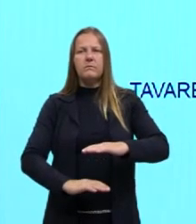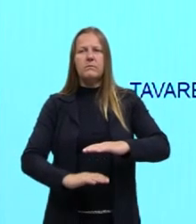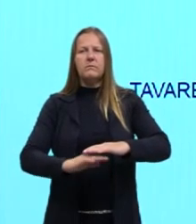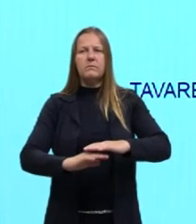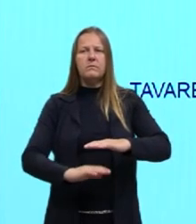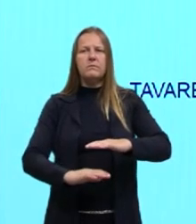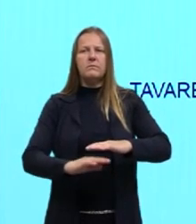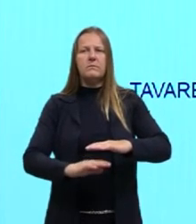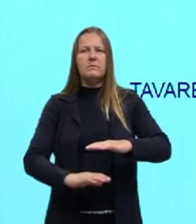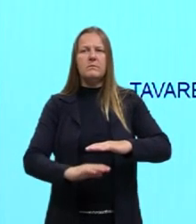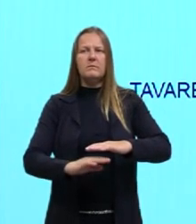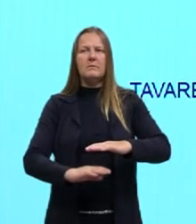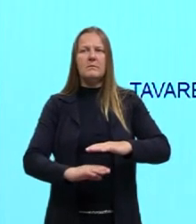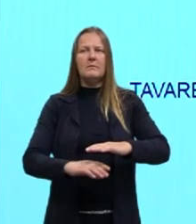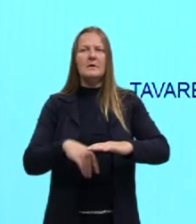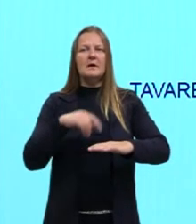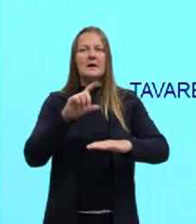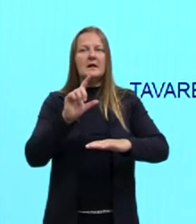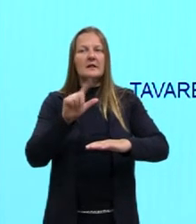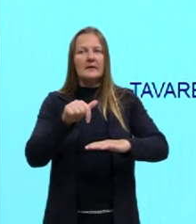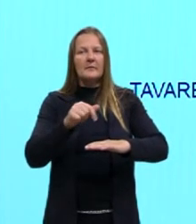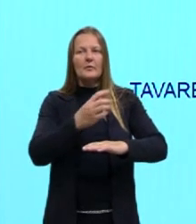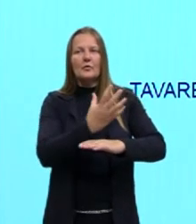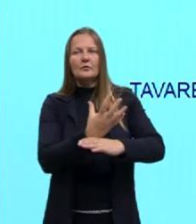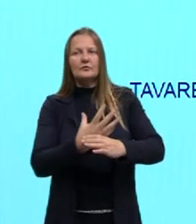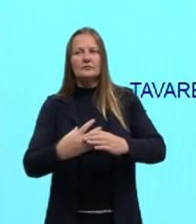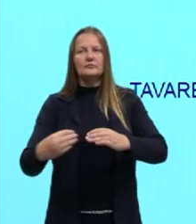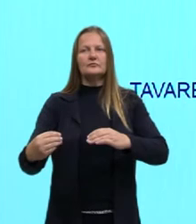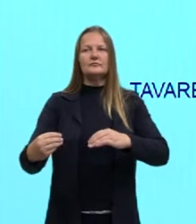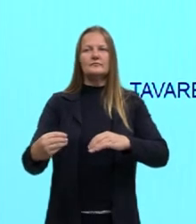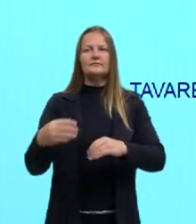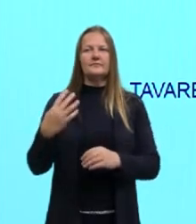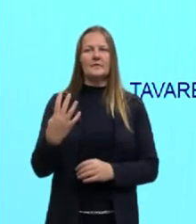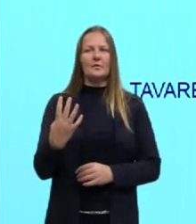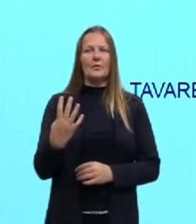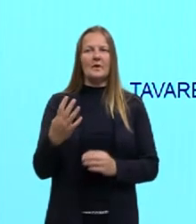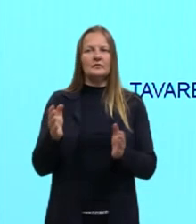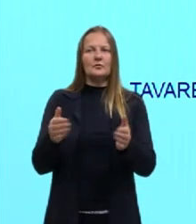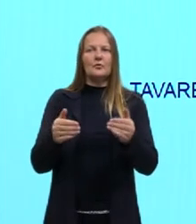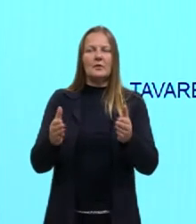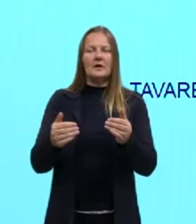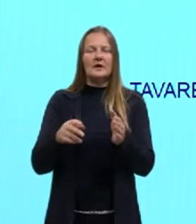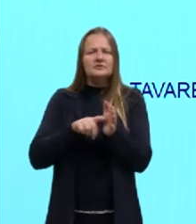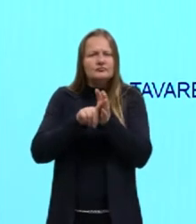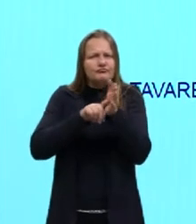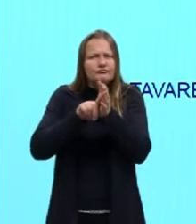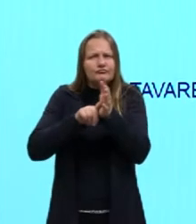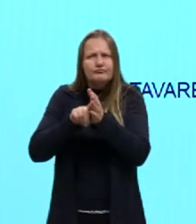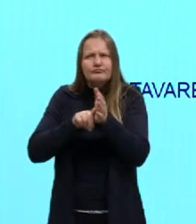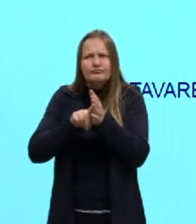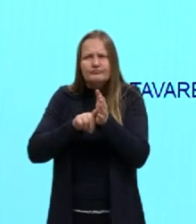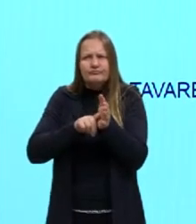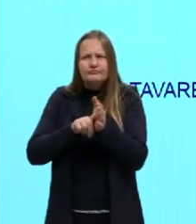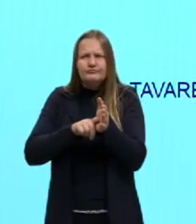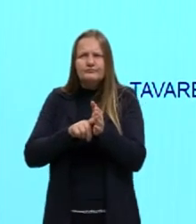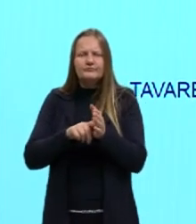Agora na etapa 4, é a caixa de inspeção, essa pequenininha aqui,